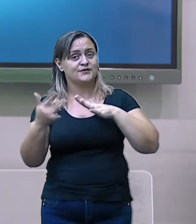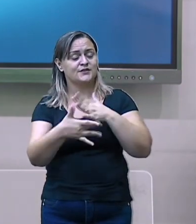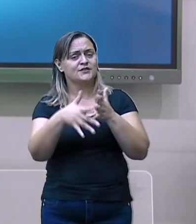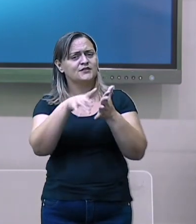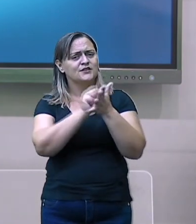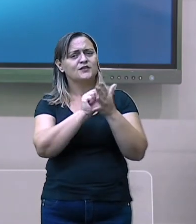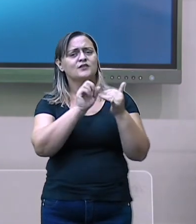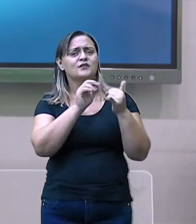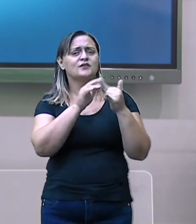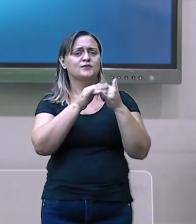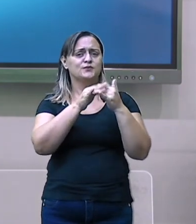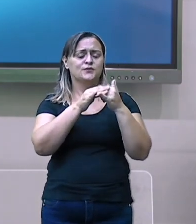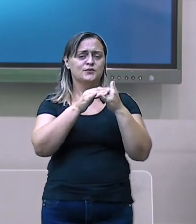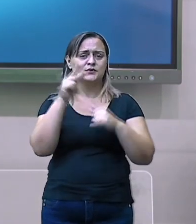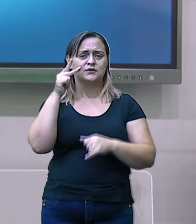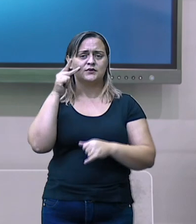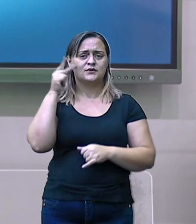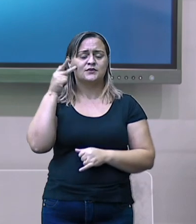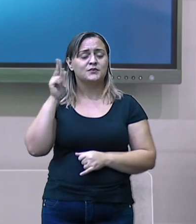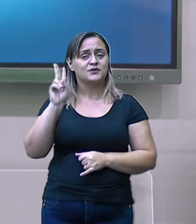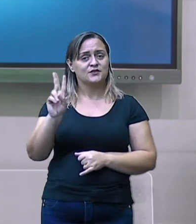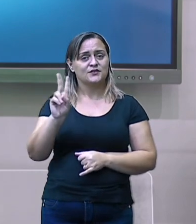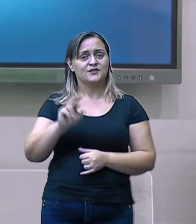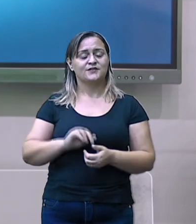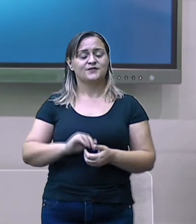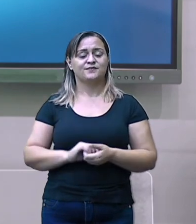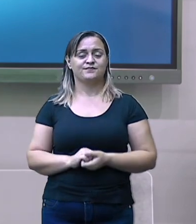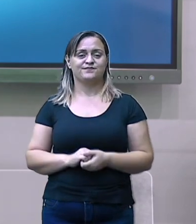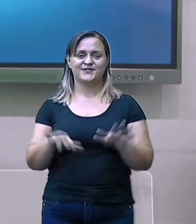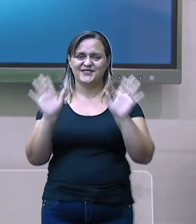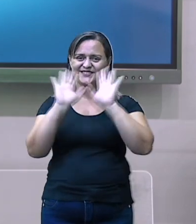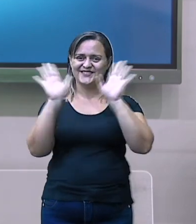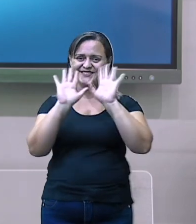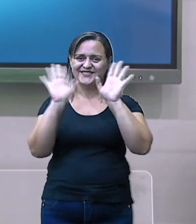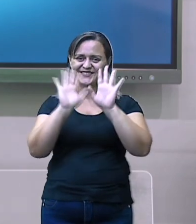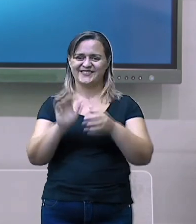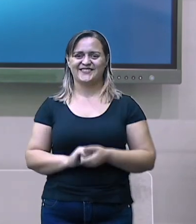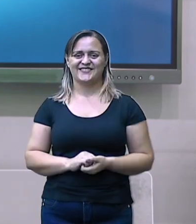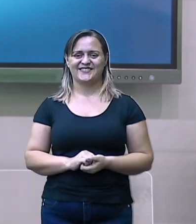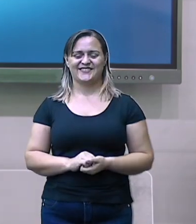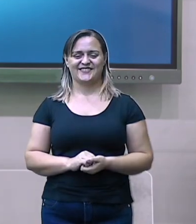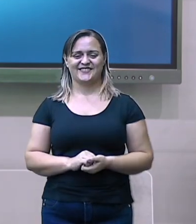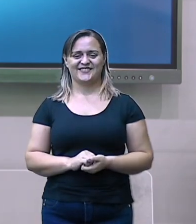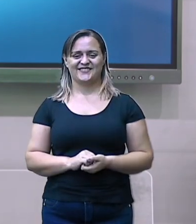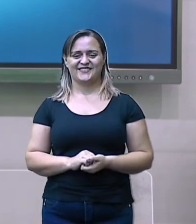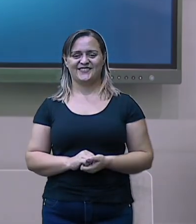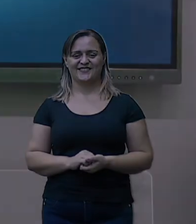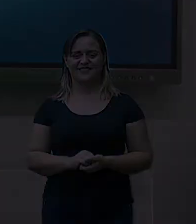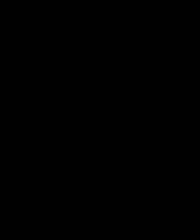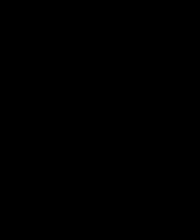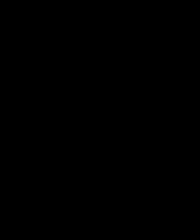e se inscreva no nosso canal do YouTube, SMEDGV. Tchau, tchau. Até a próxima.